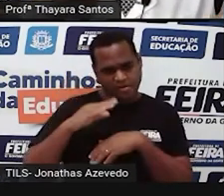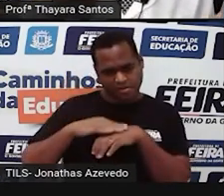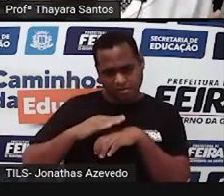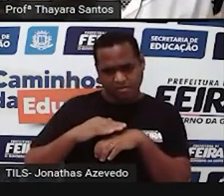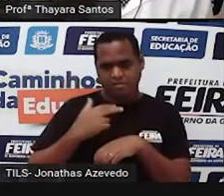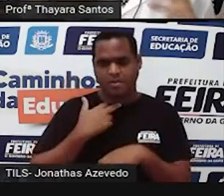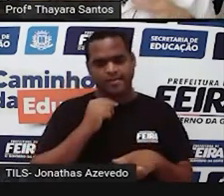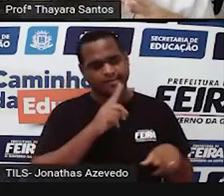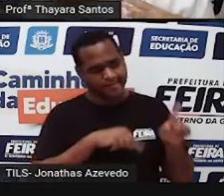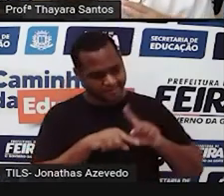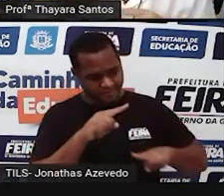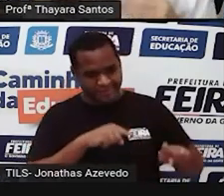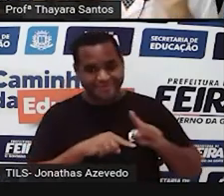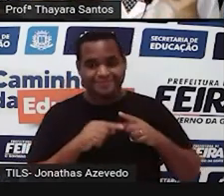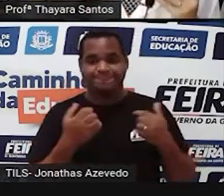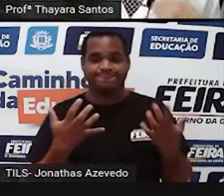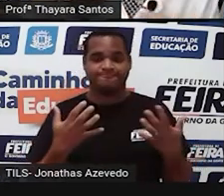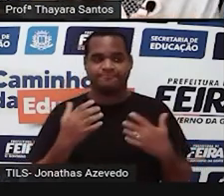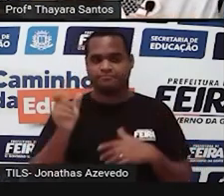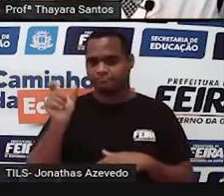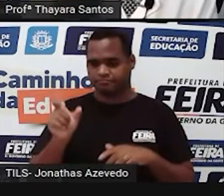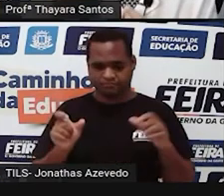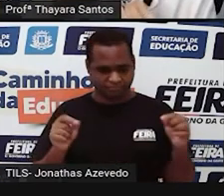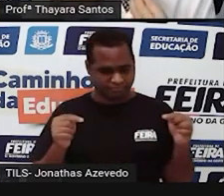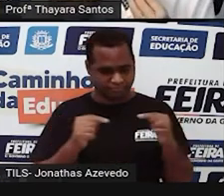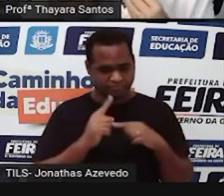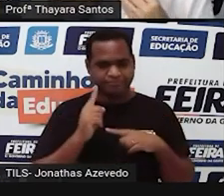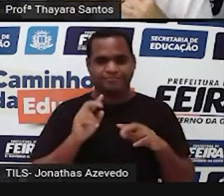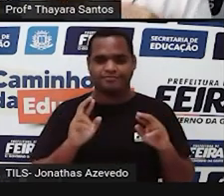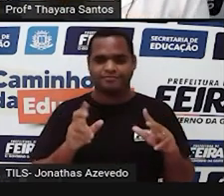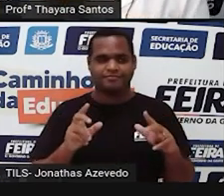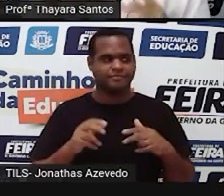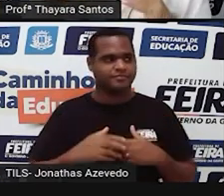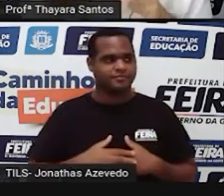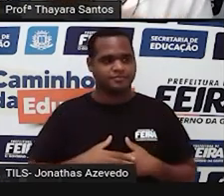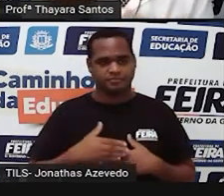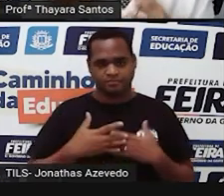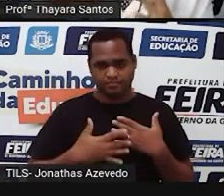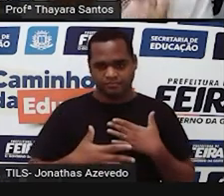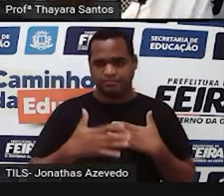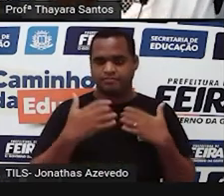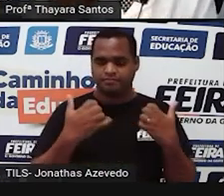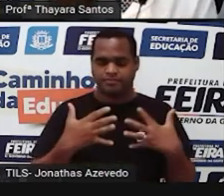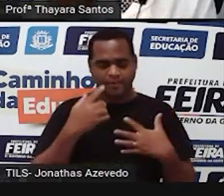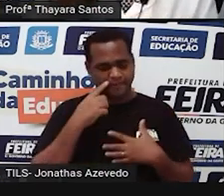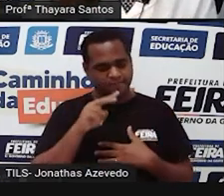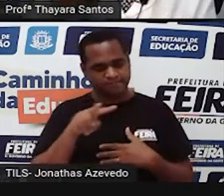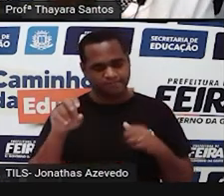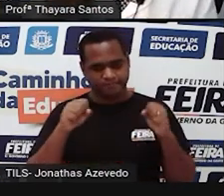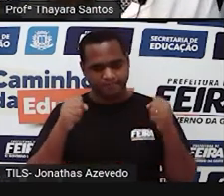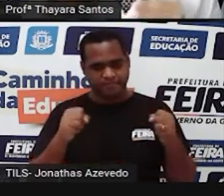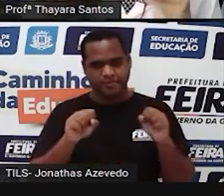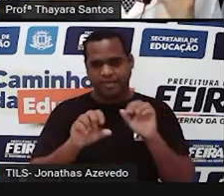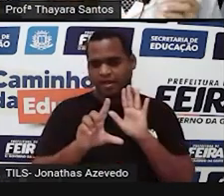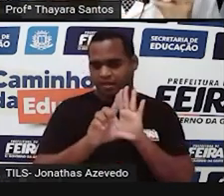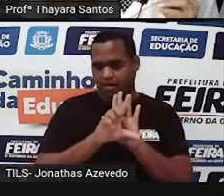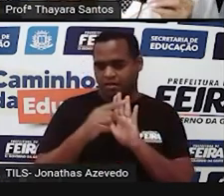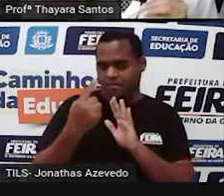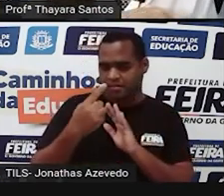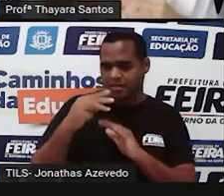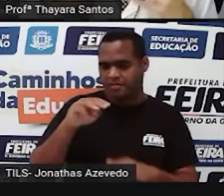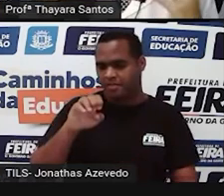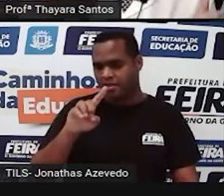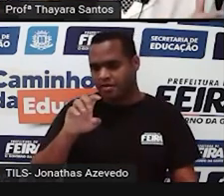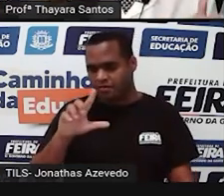dominante para outra. Porque as características são independentes. E a gente vai ver bem isso quando a gente estiver estudando a primeira lei de Mendel. Então, todas as nossas